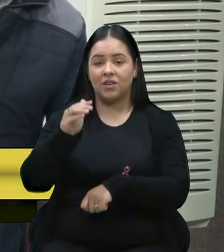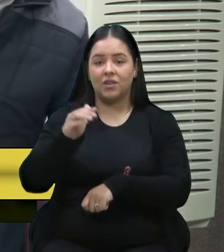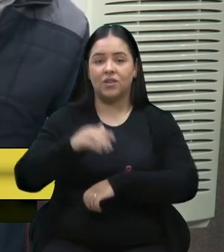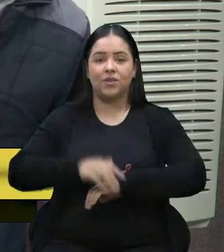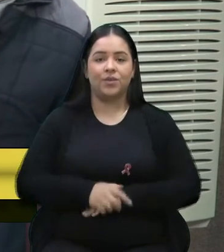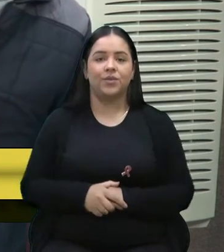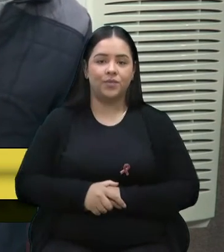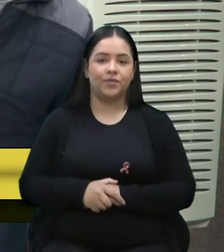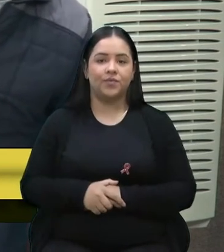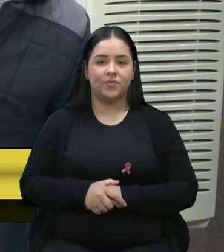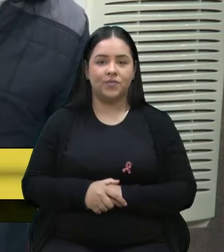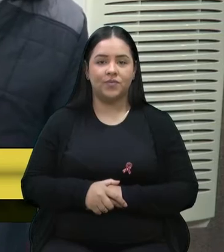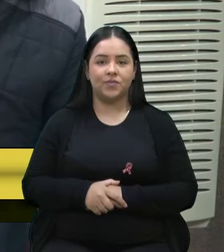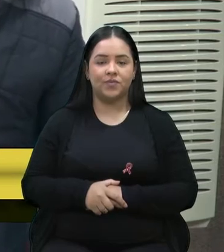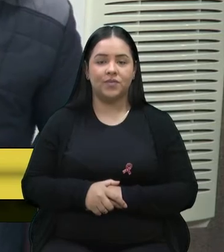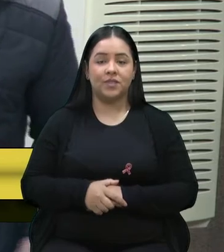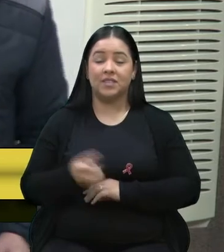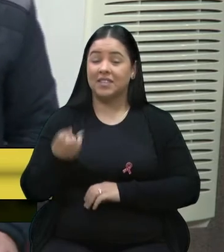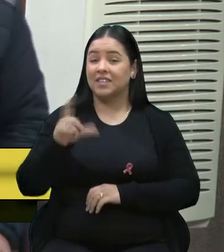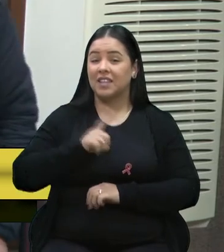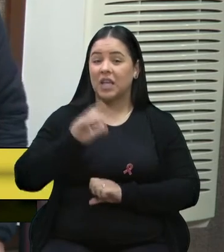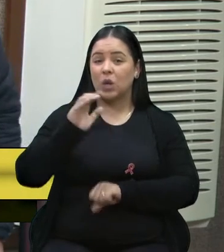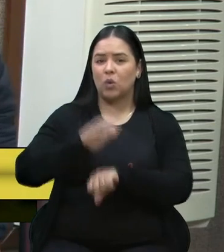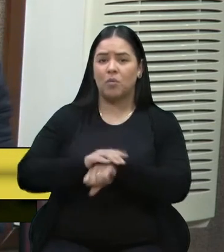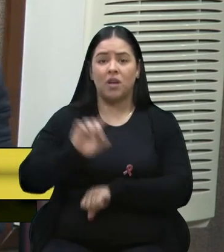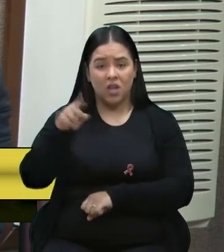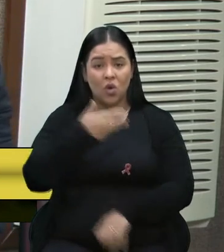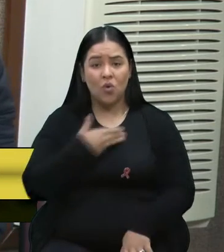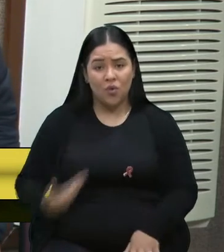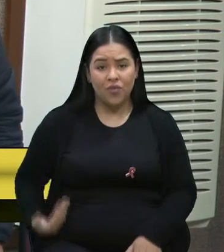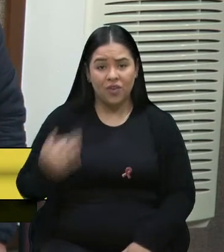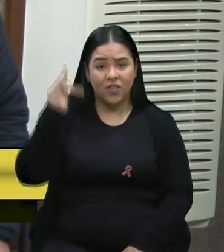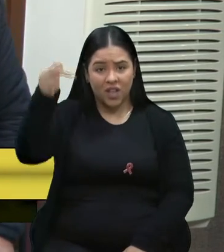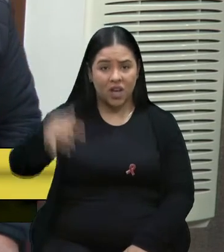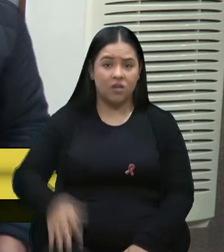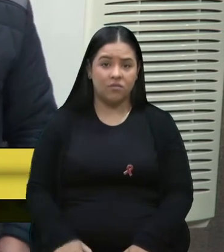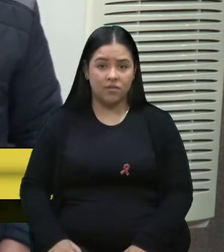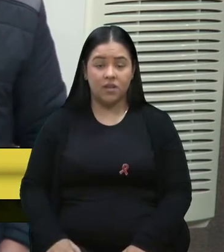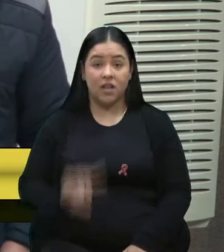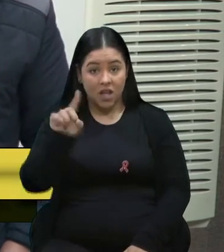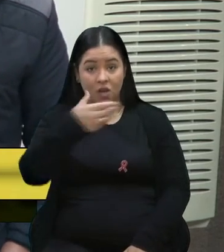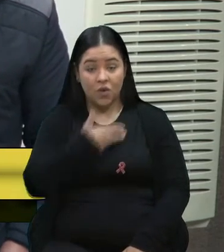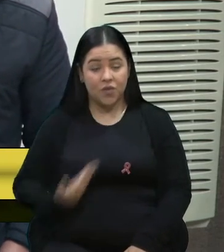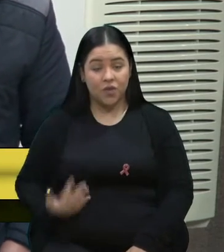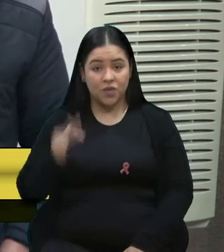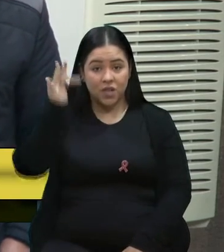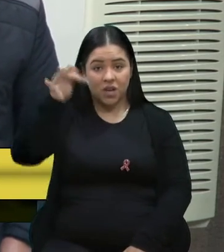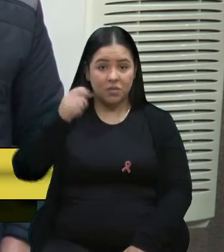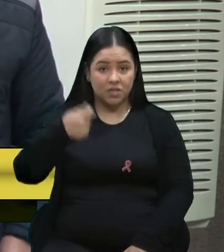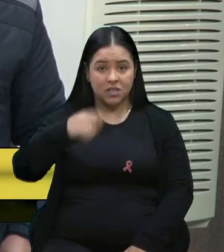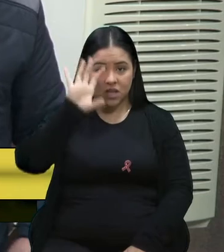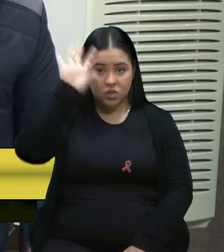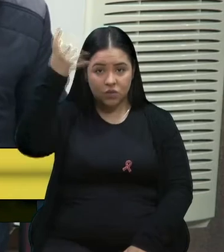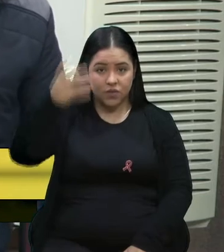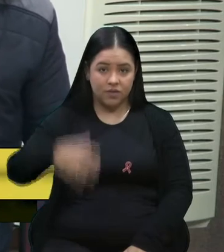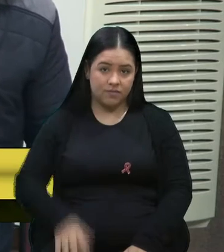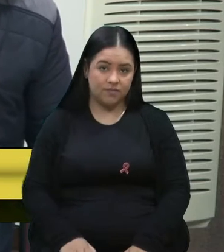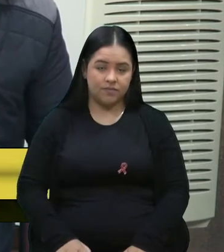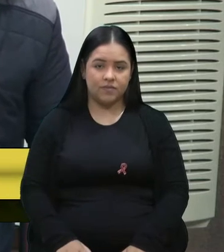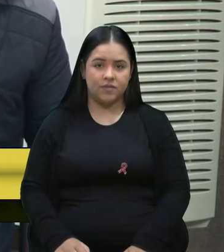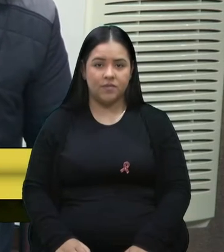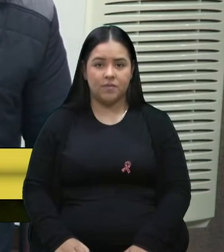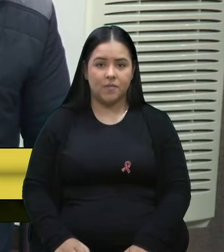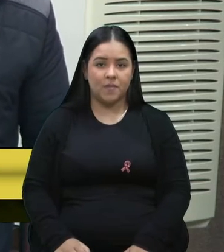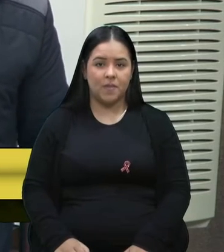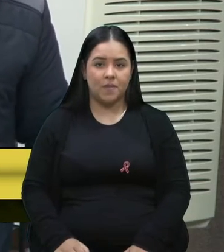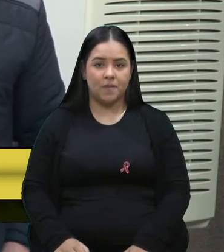do preço do combustível, tem o governo federal. É o governo federal que tem que resolver essa questão. Só resolver essa questão,